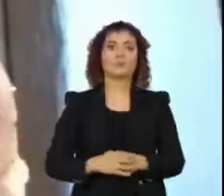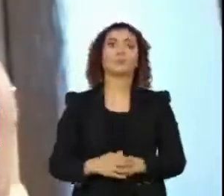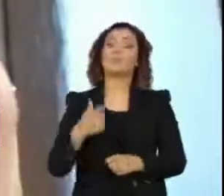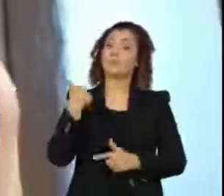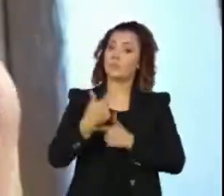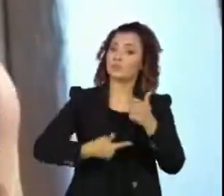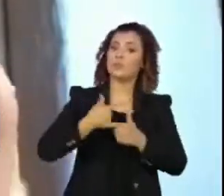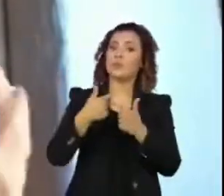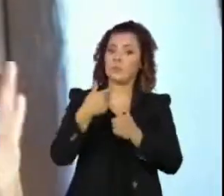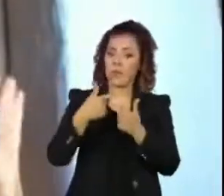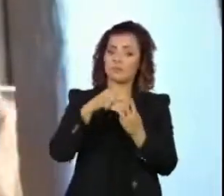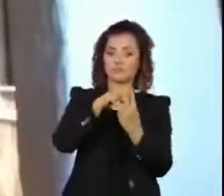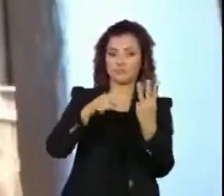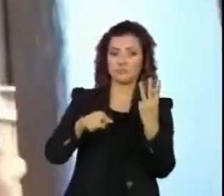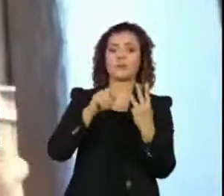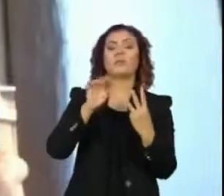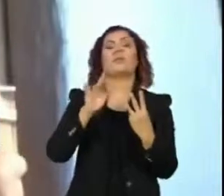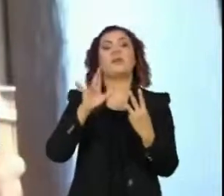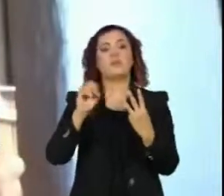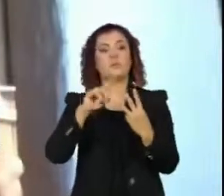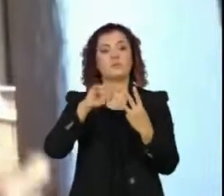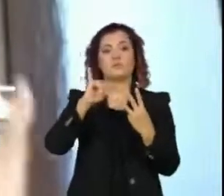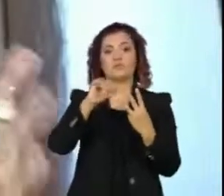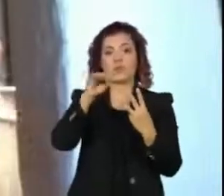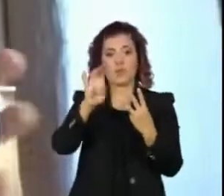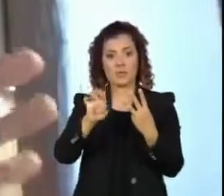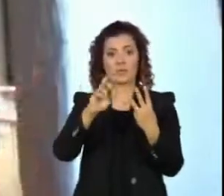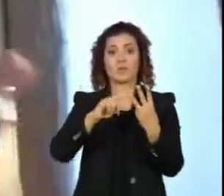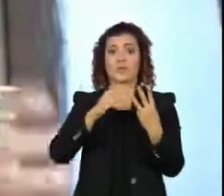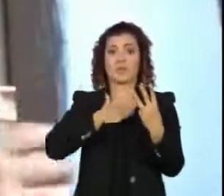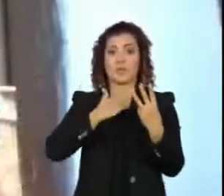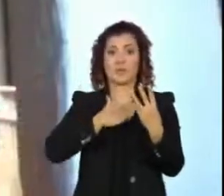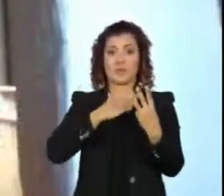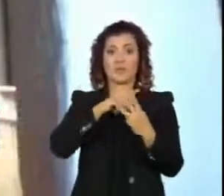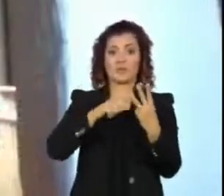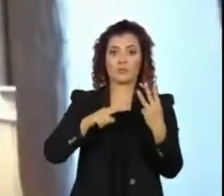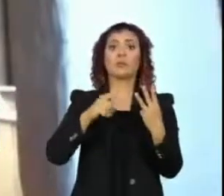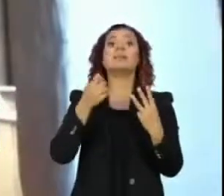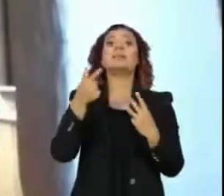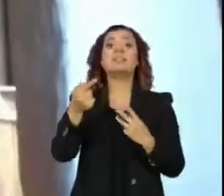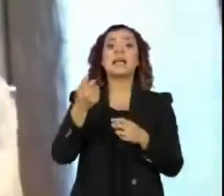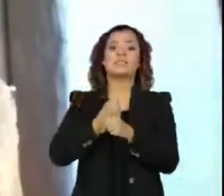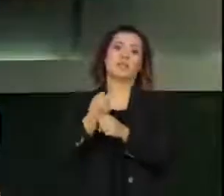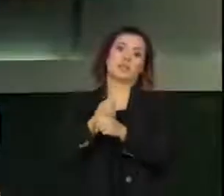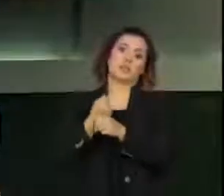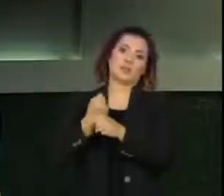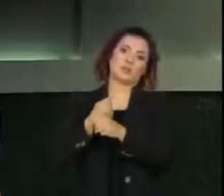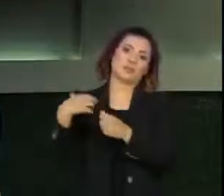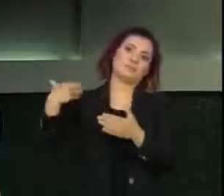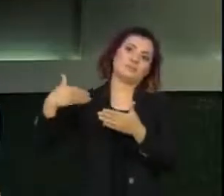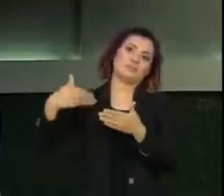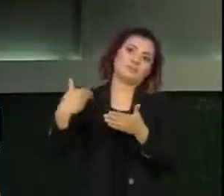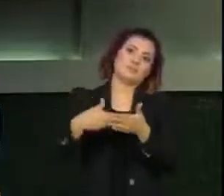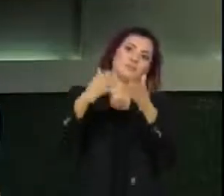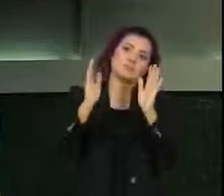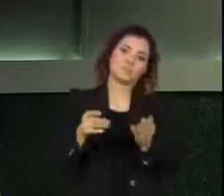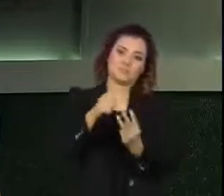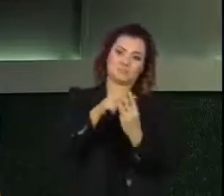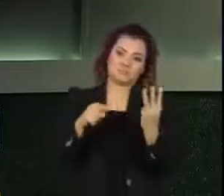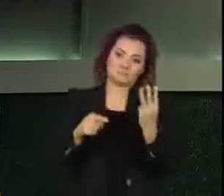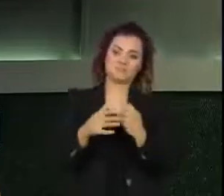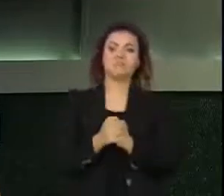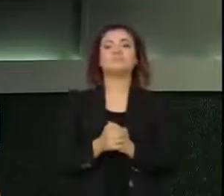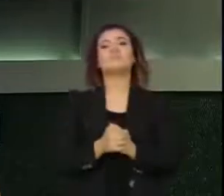que nós estamos realizando, Flávio Gomes, Jaime Laureano e eu há sete anos, a essas alturas, e